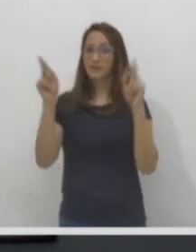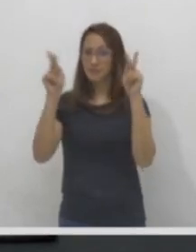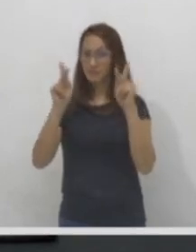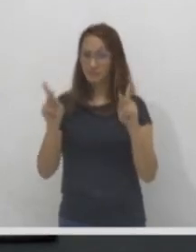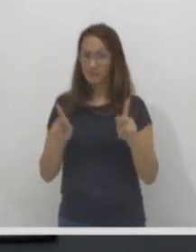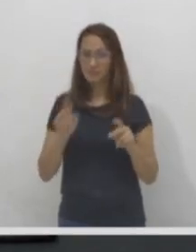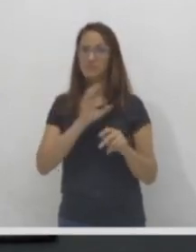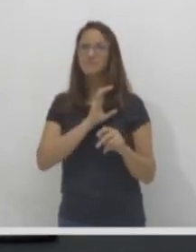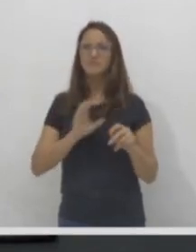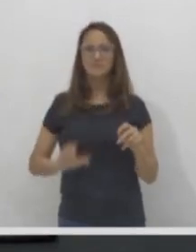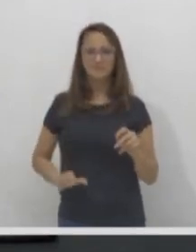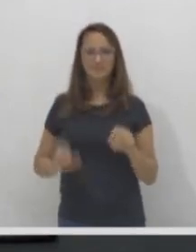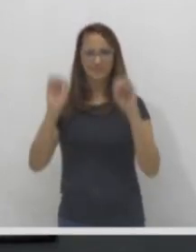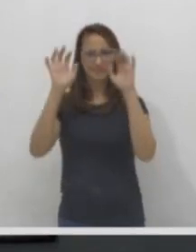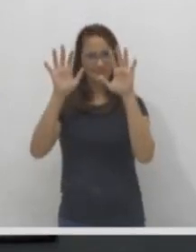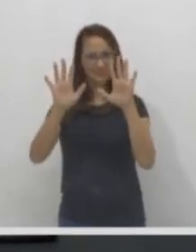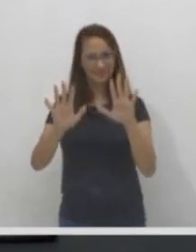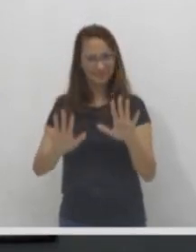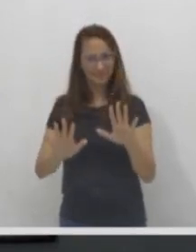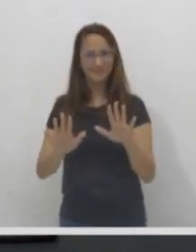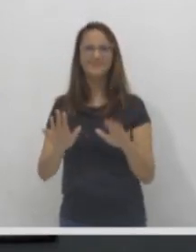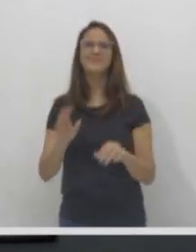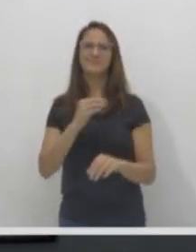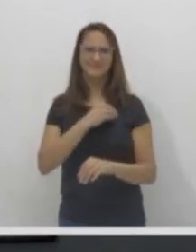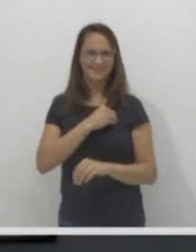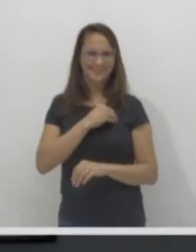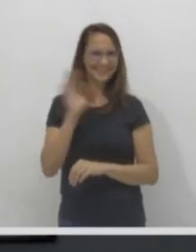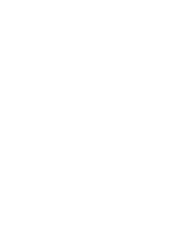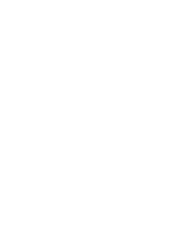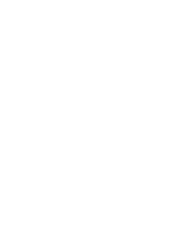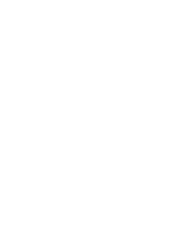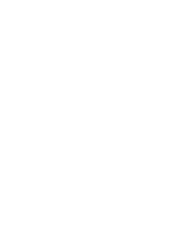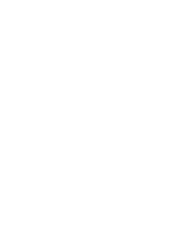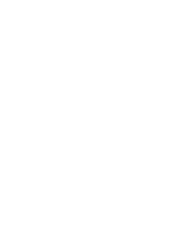ó. O nosso beijo no coração e até a próxima. Tchau, galera.